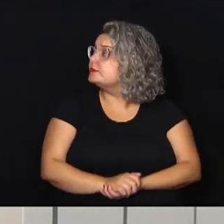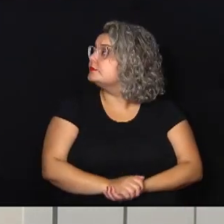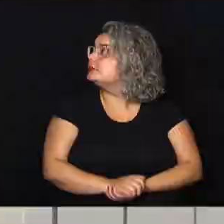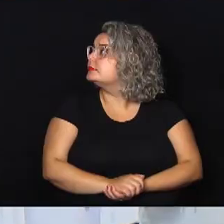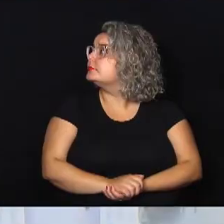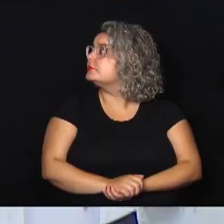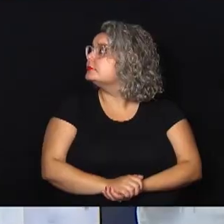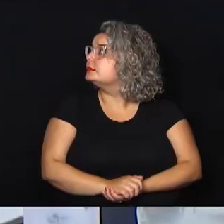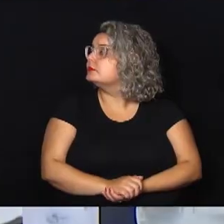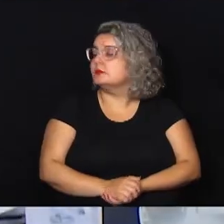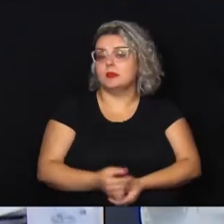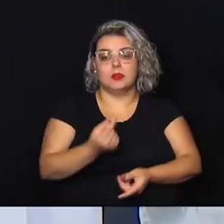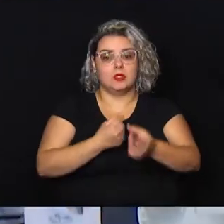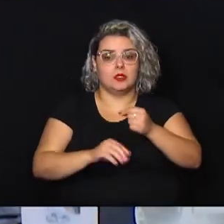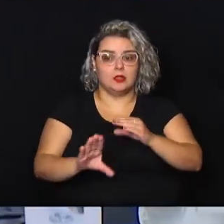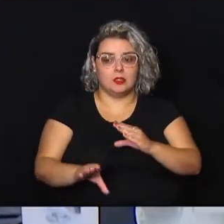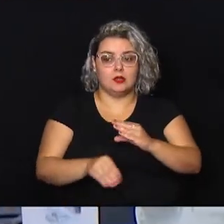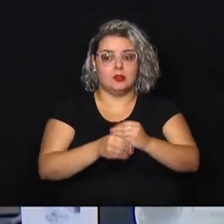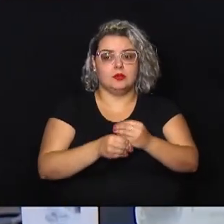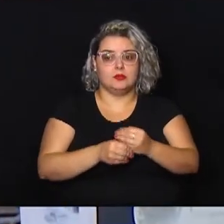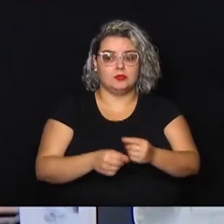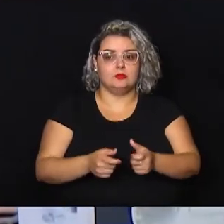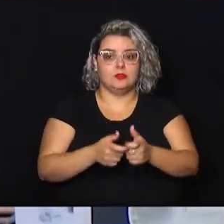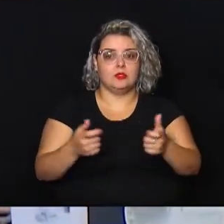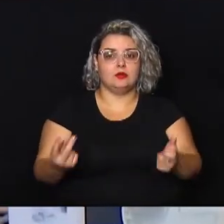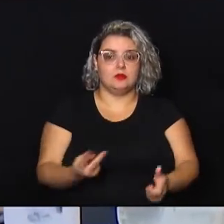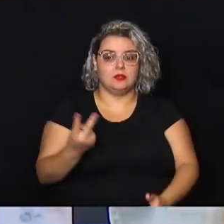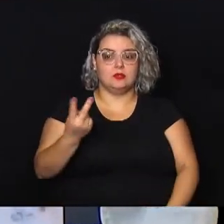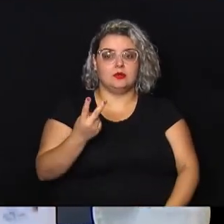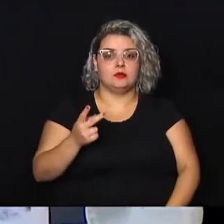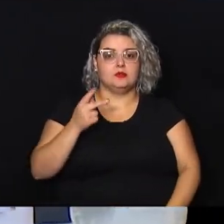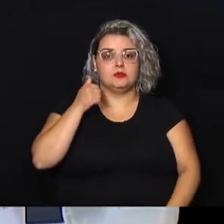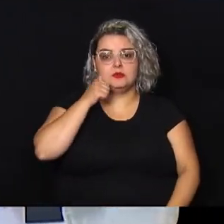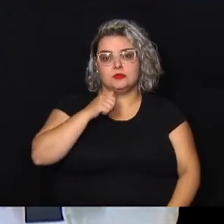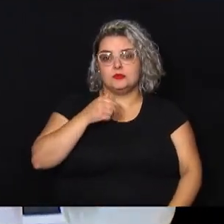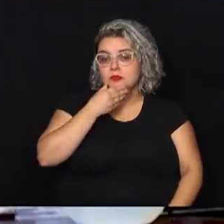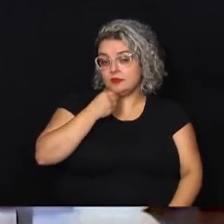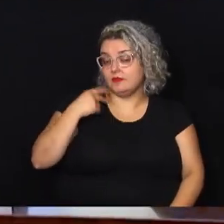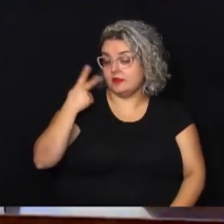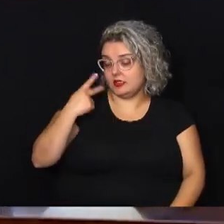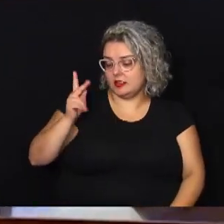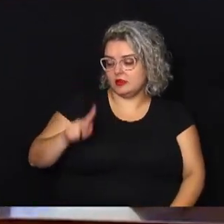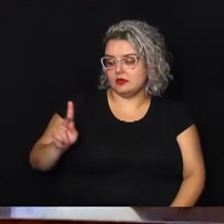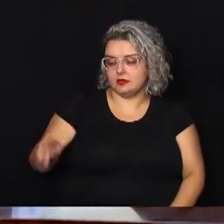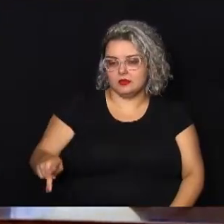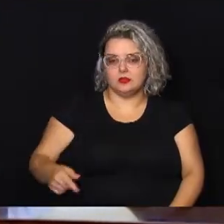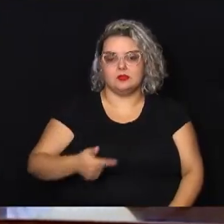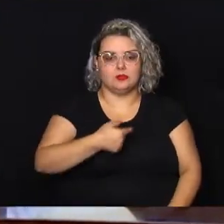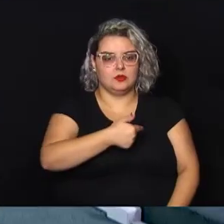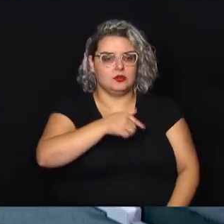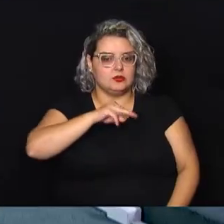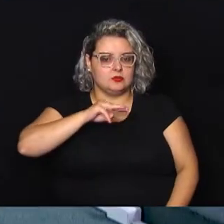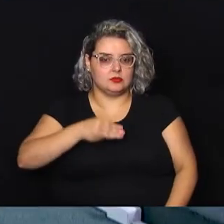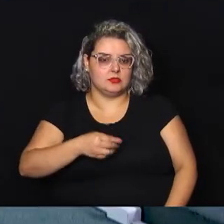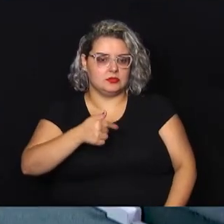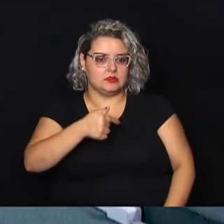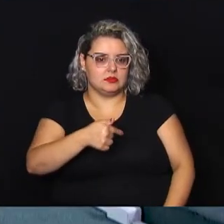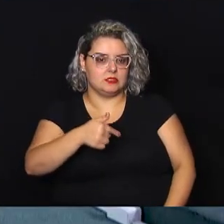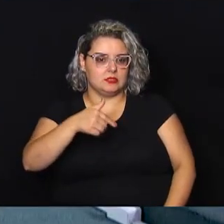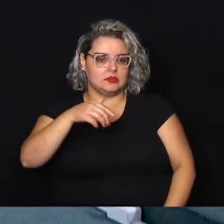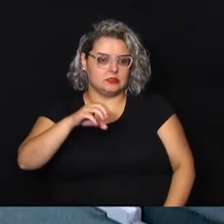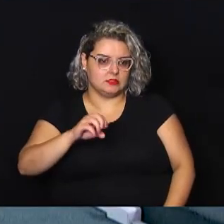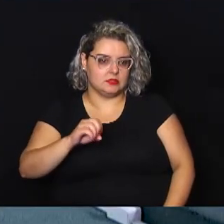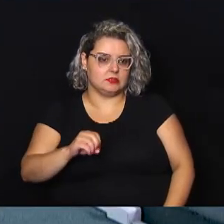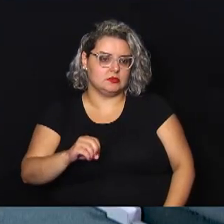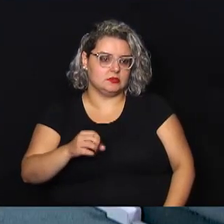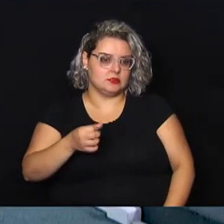A emenda de maior valor do vereador professor Alberto é de 2 milhões e 76 mil reais para a saúde da mulher, recurso que